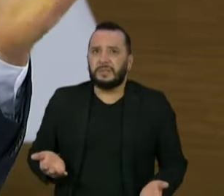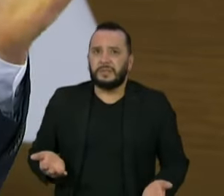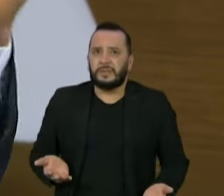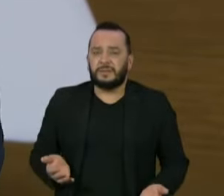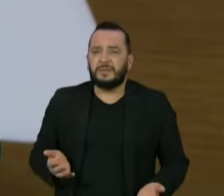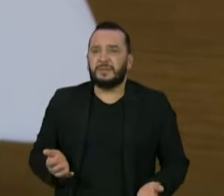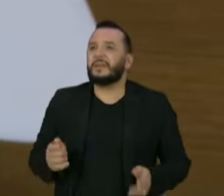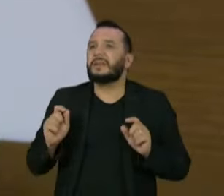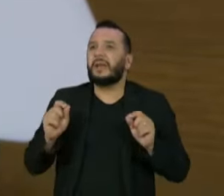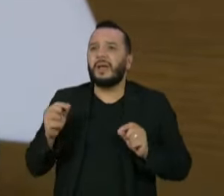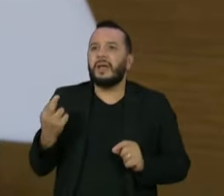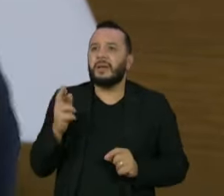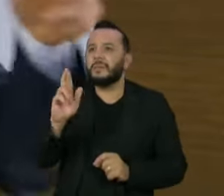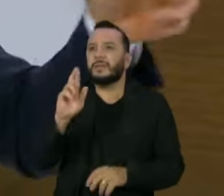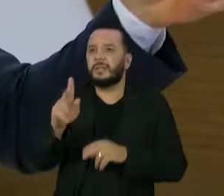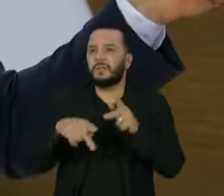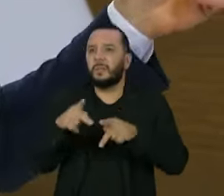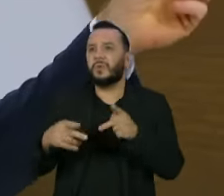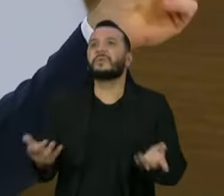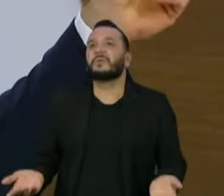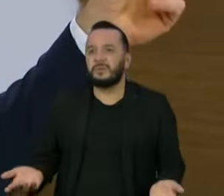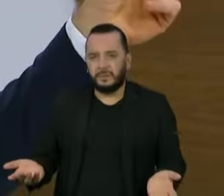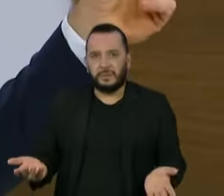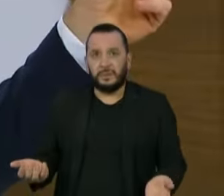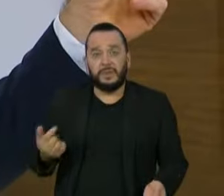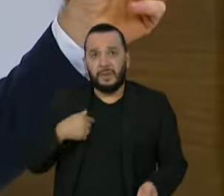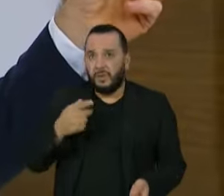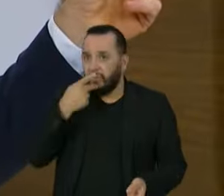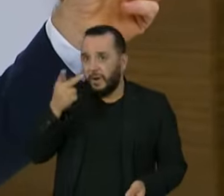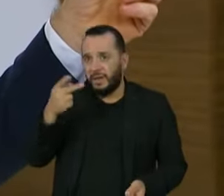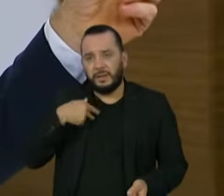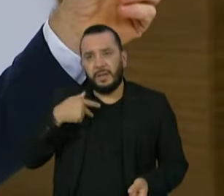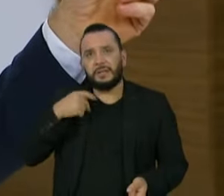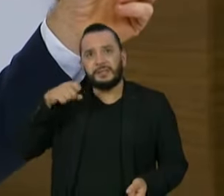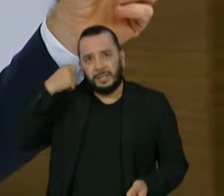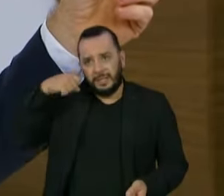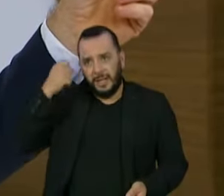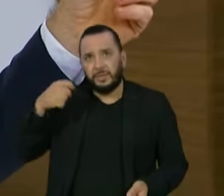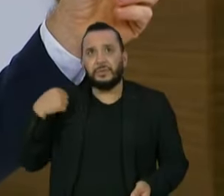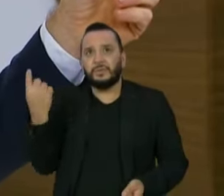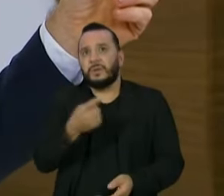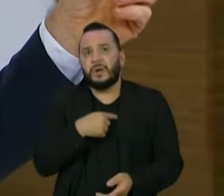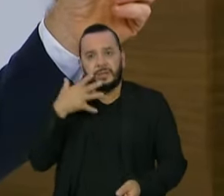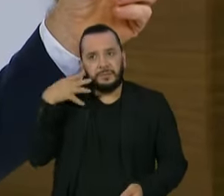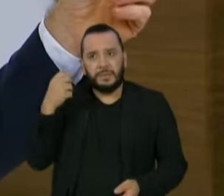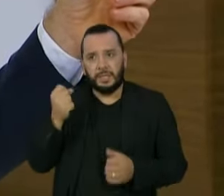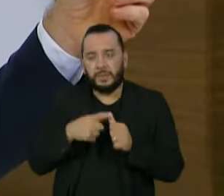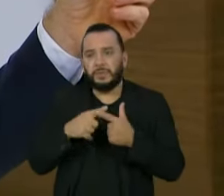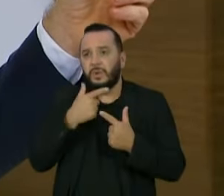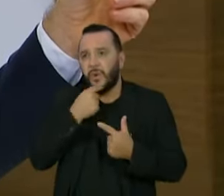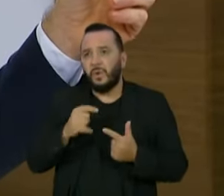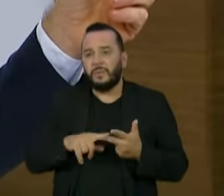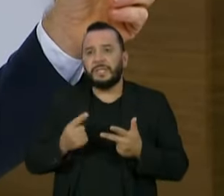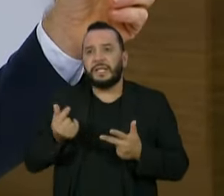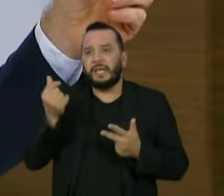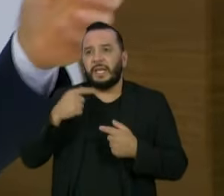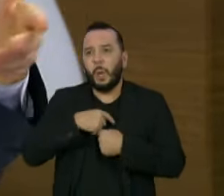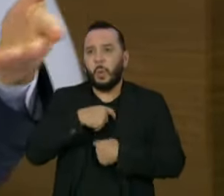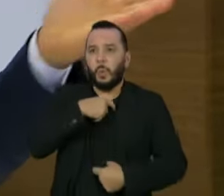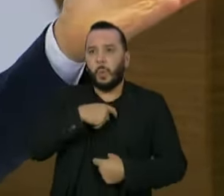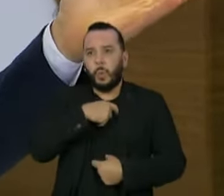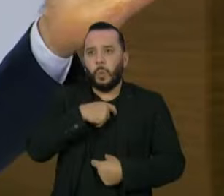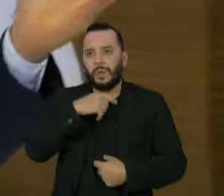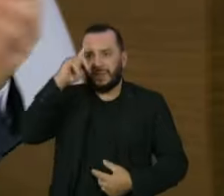Quem representa essa população? Vira e mexe, eu falo no Senado, mais uma vez, estamos nós, brancos, homens, ricos e engravatados,